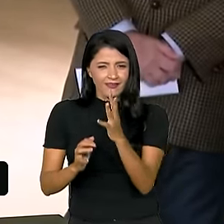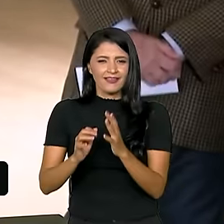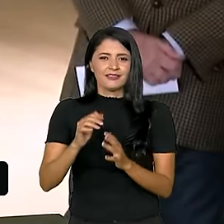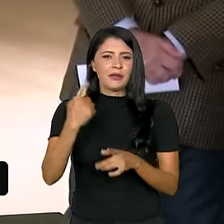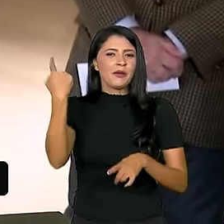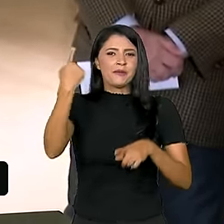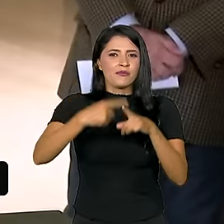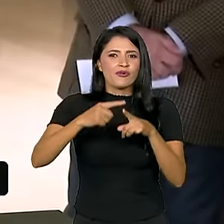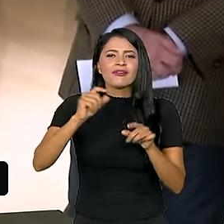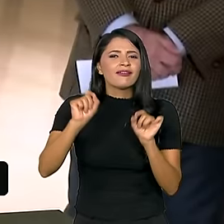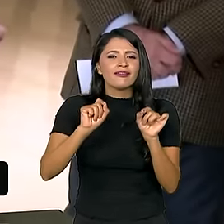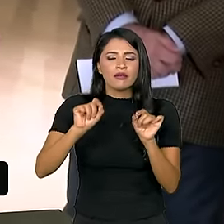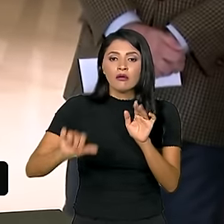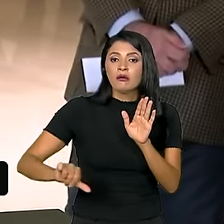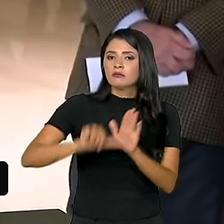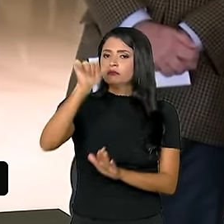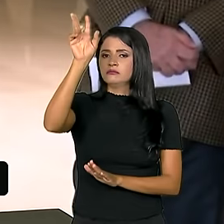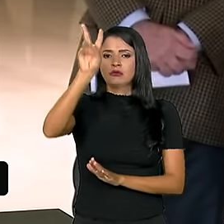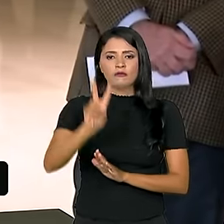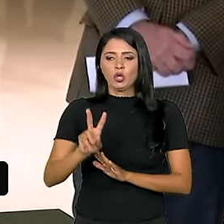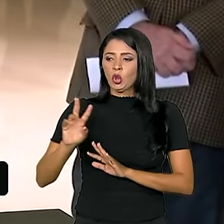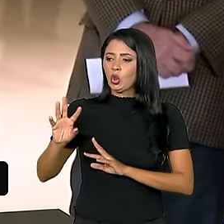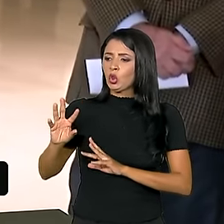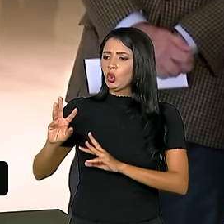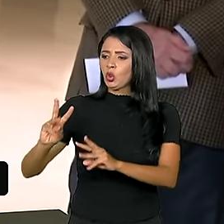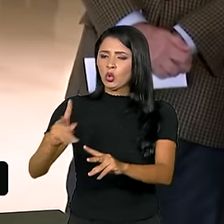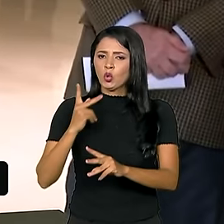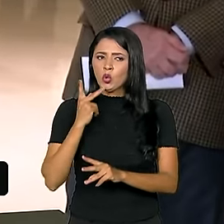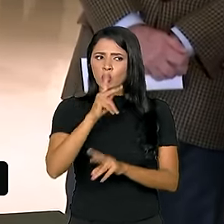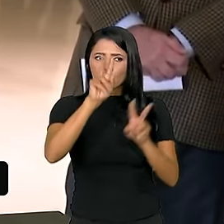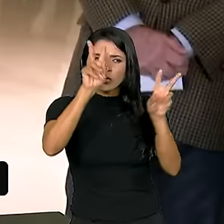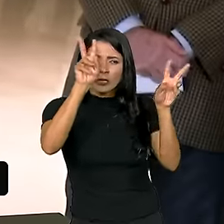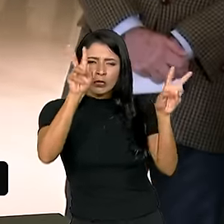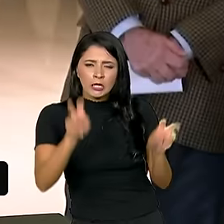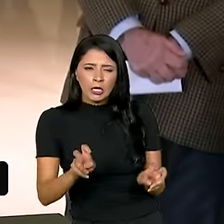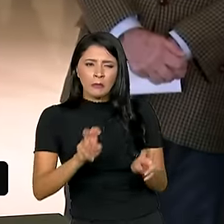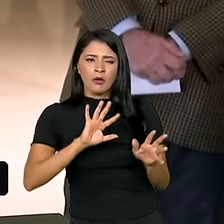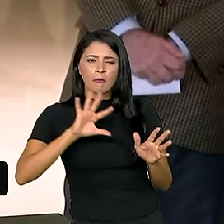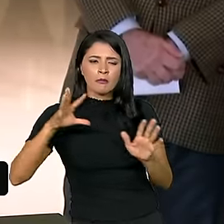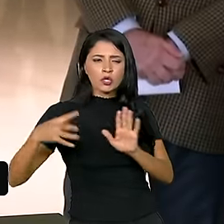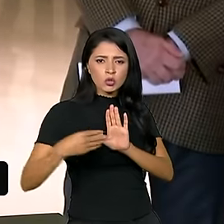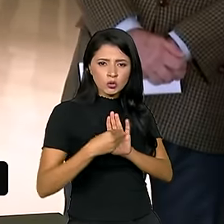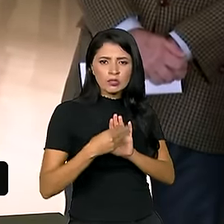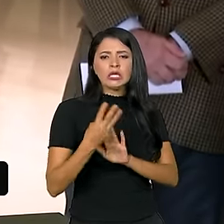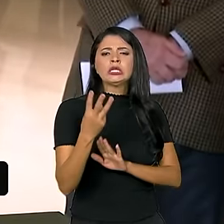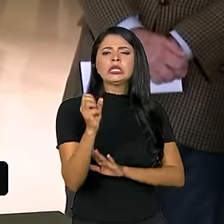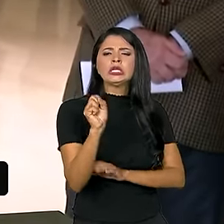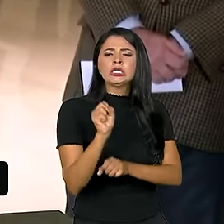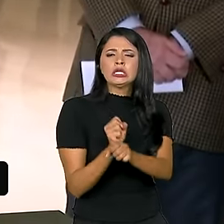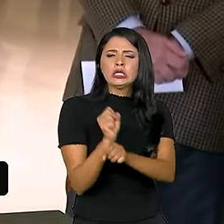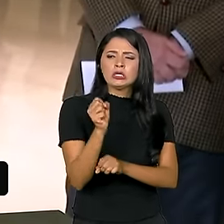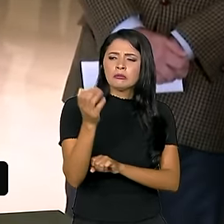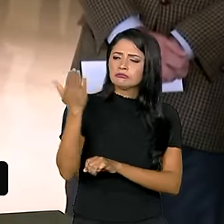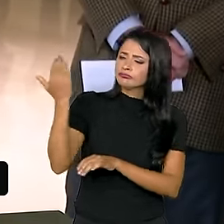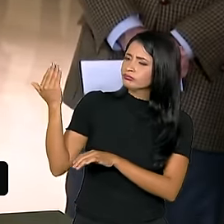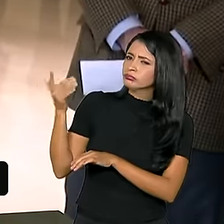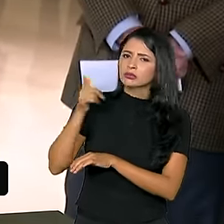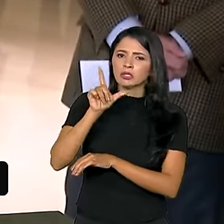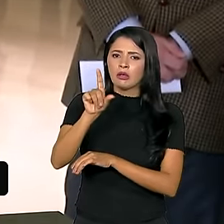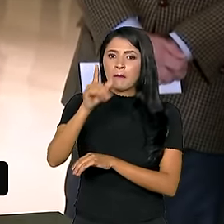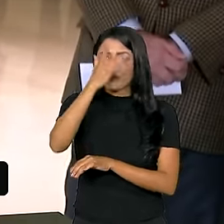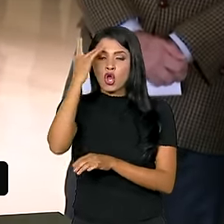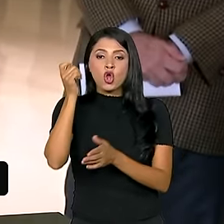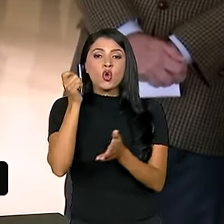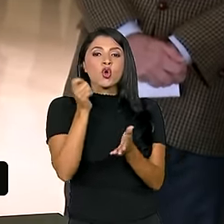vez. Todo mundo fala da Amazônia. Há 30 anos atrás tinha gente que comprava terra na